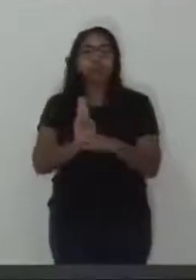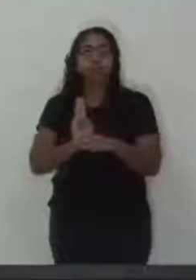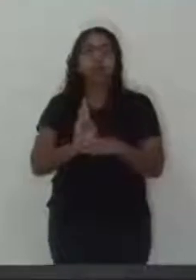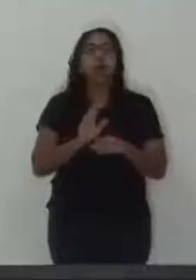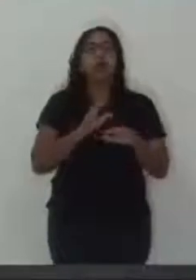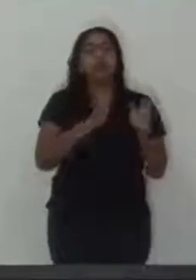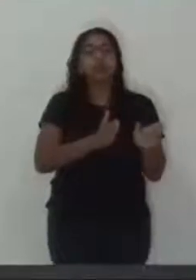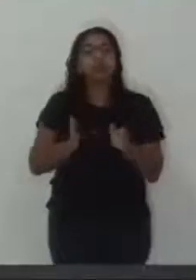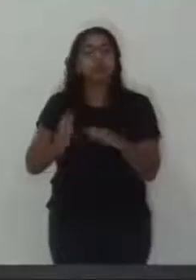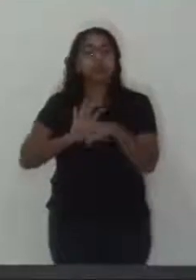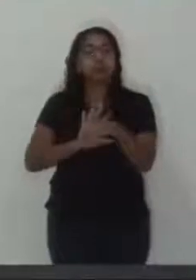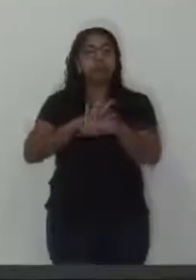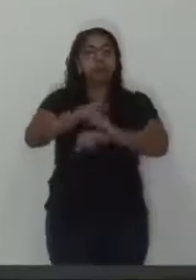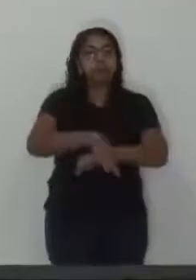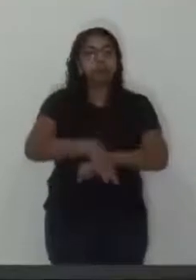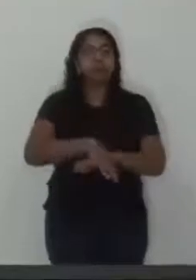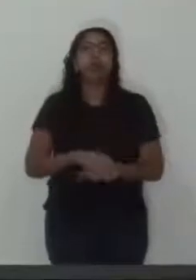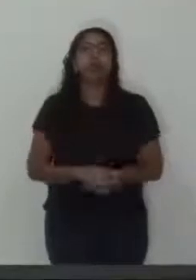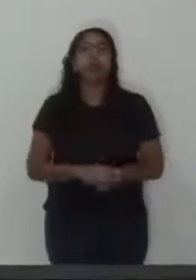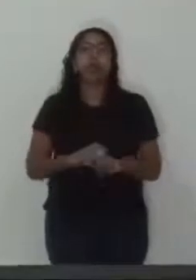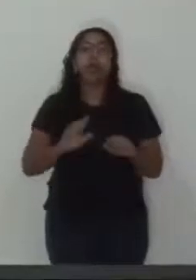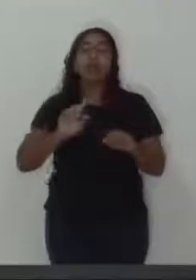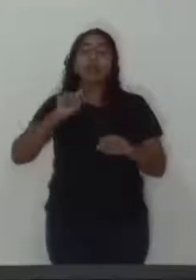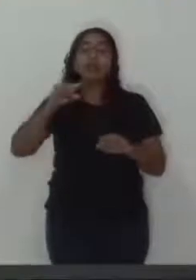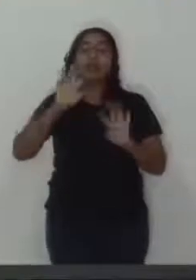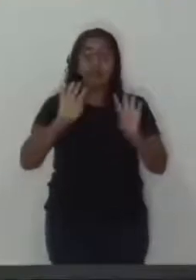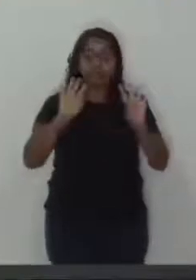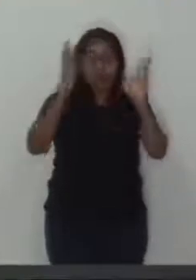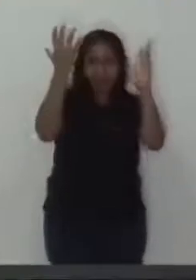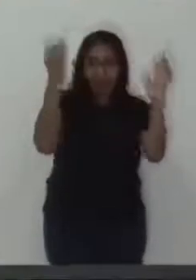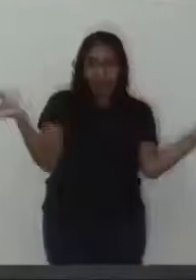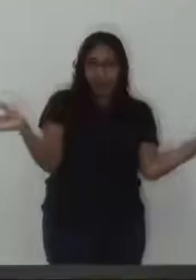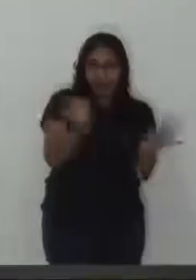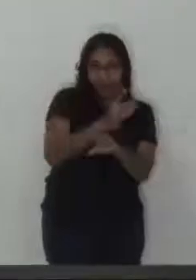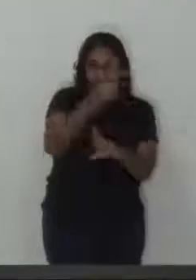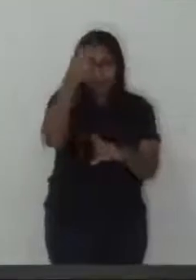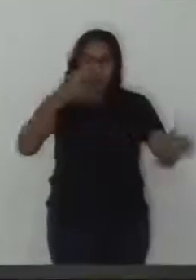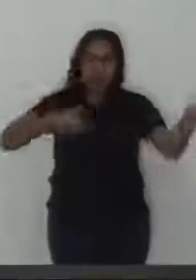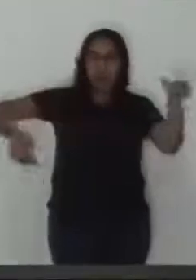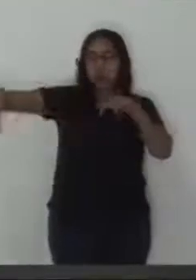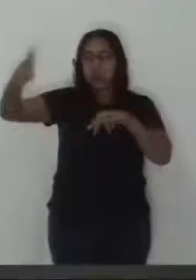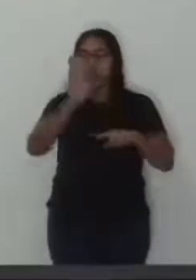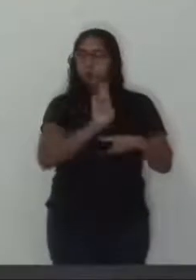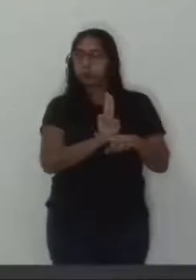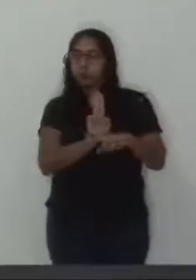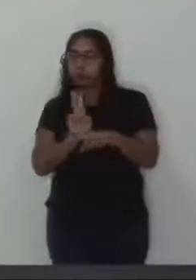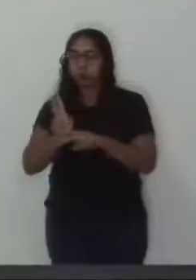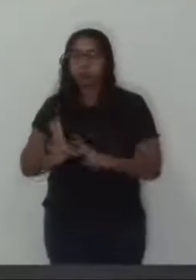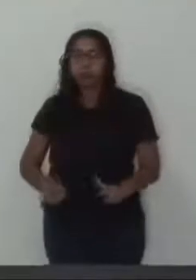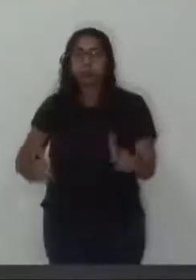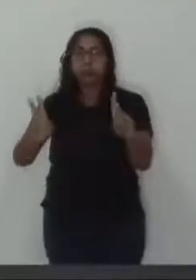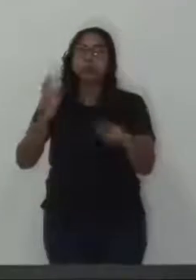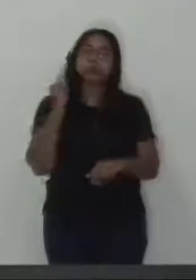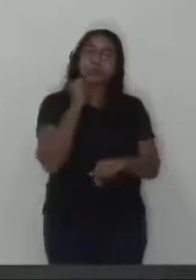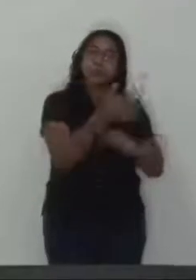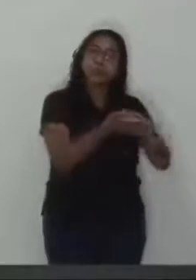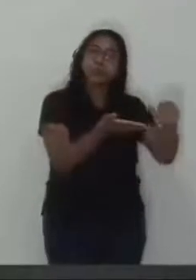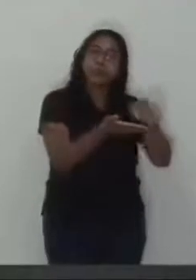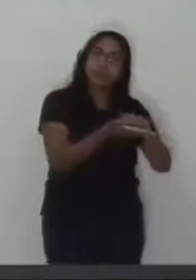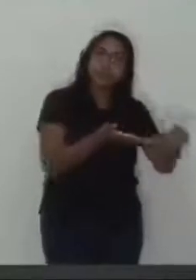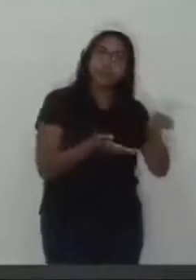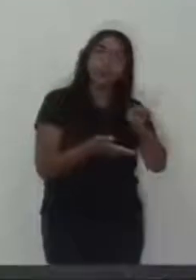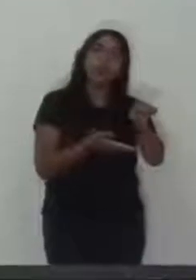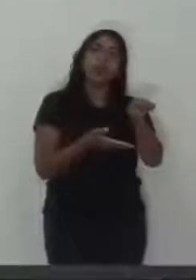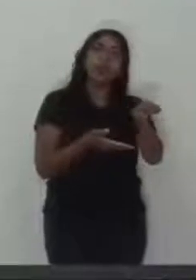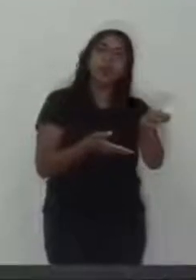segurança no período pós-carnaval, no chamado rolezinho. E que, do deliberado das casas de lei, seja dado ciência ao senhor secretário municipal de transporte e